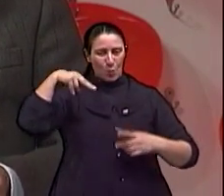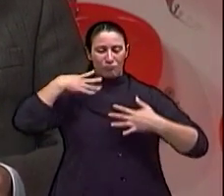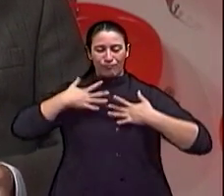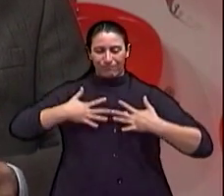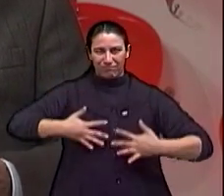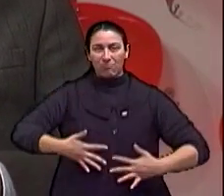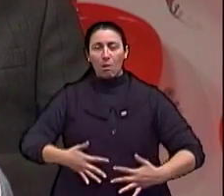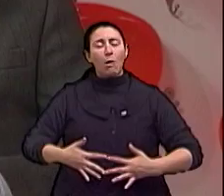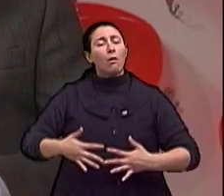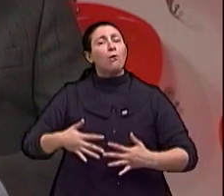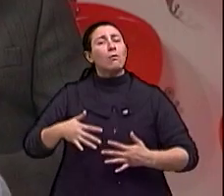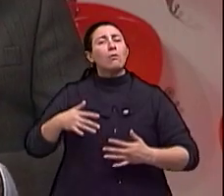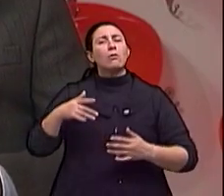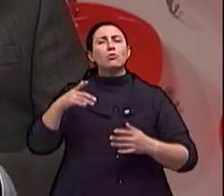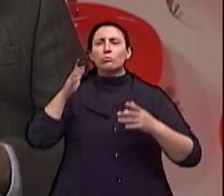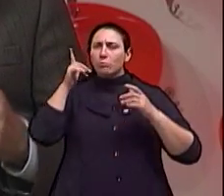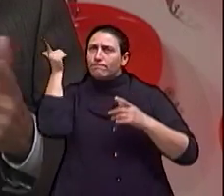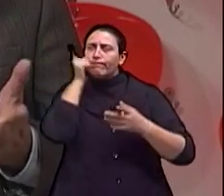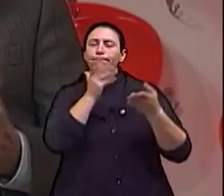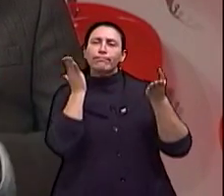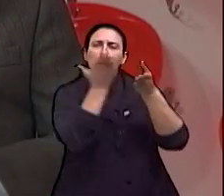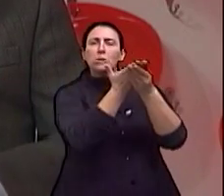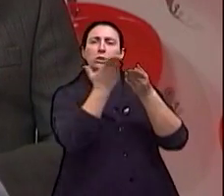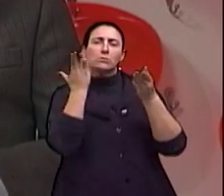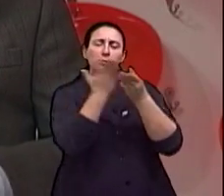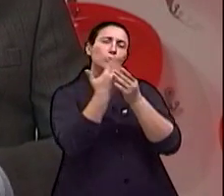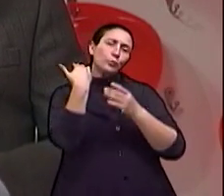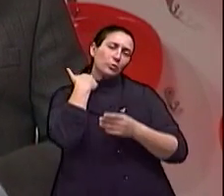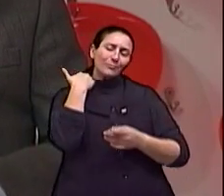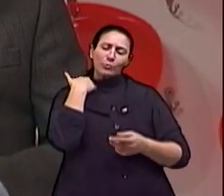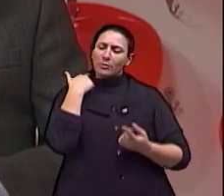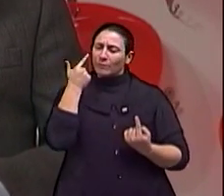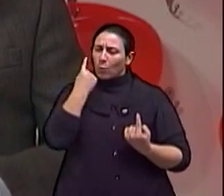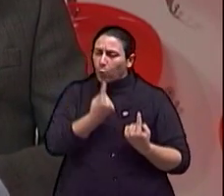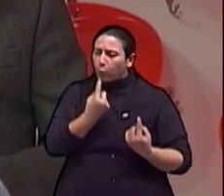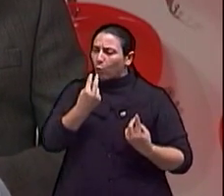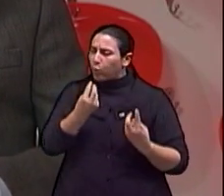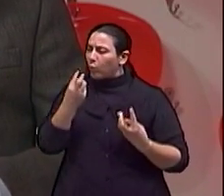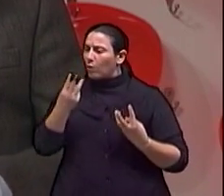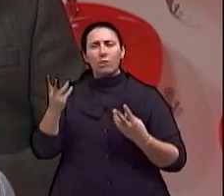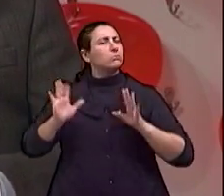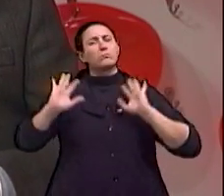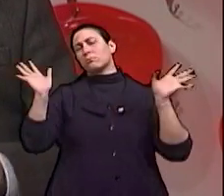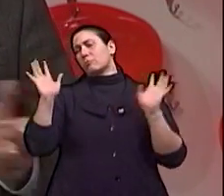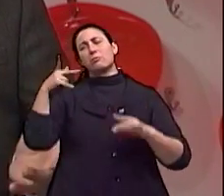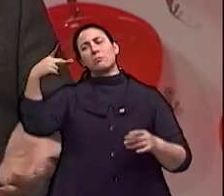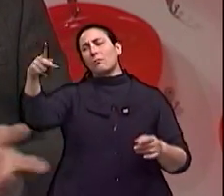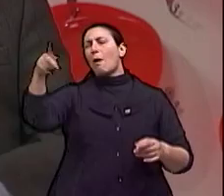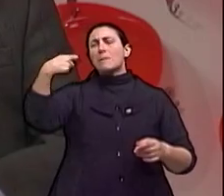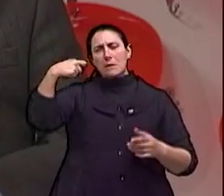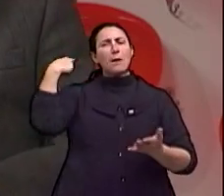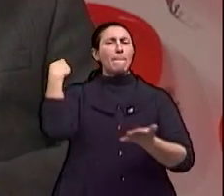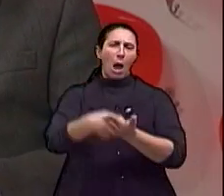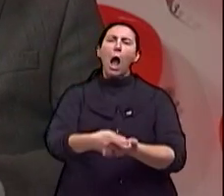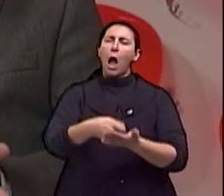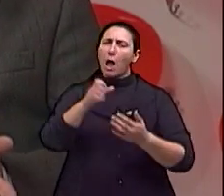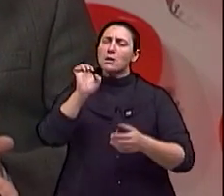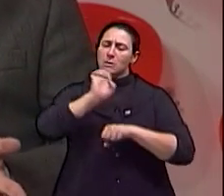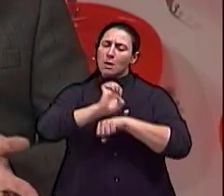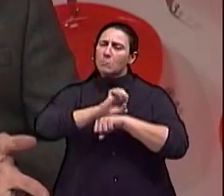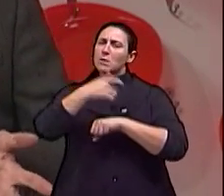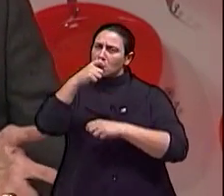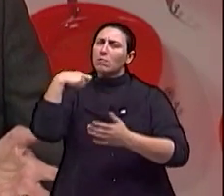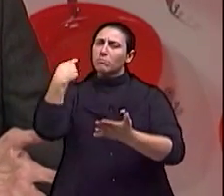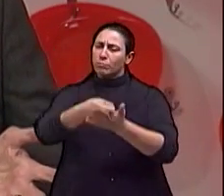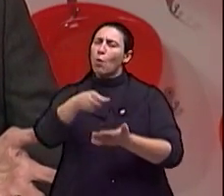ações judiciais e obrigaram o juiz determinado que o Estado pague o aparelho, né? Ah, Dentro daquela consideração de que a saúde